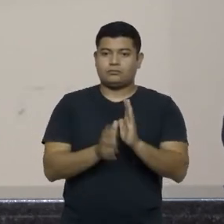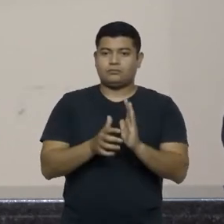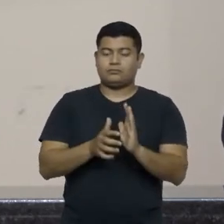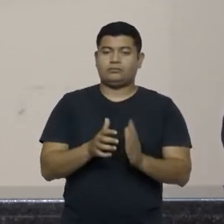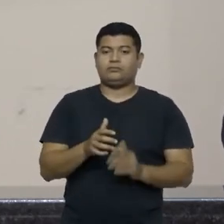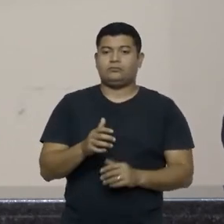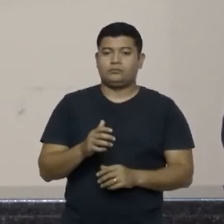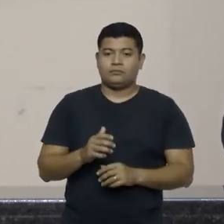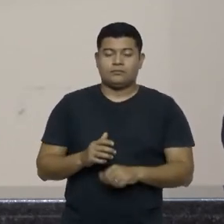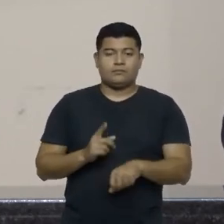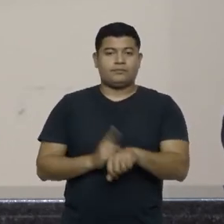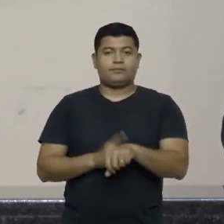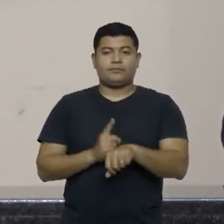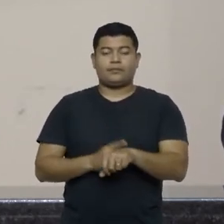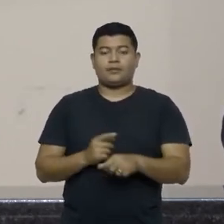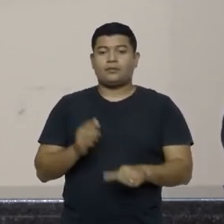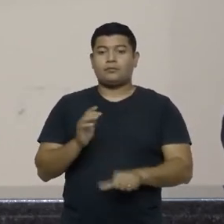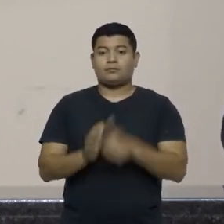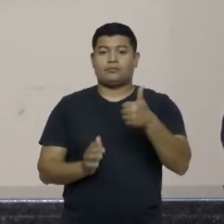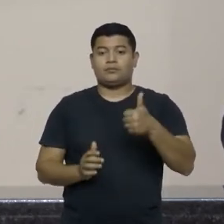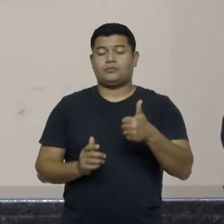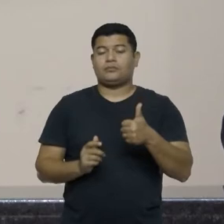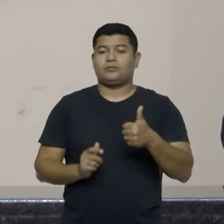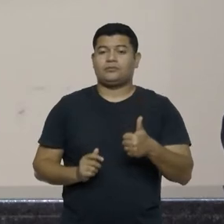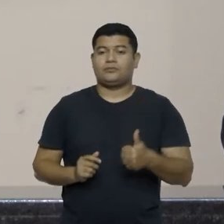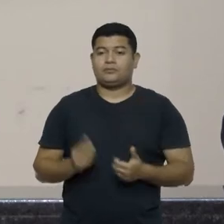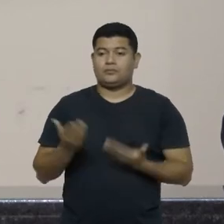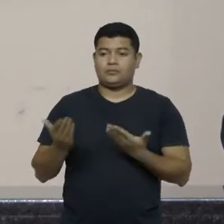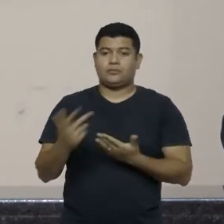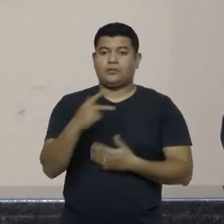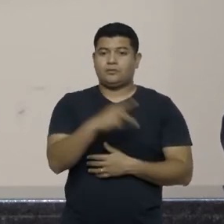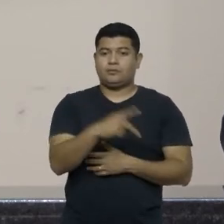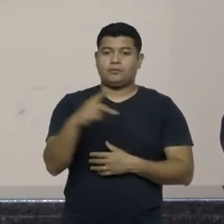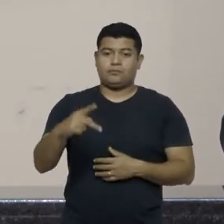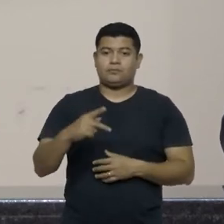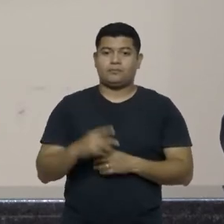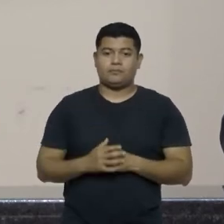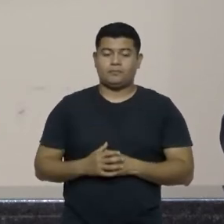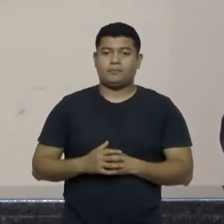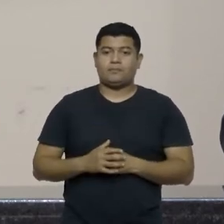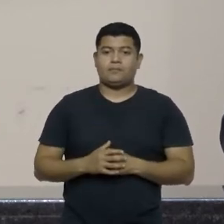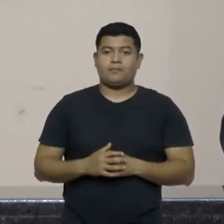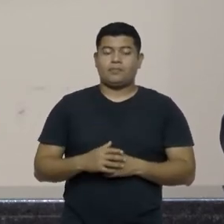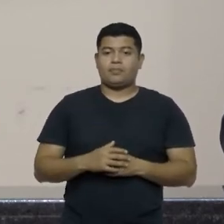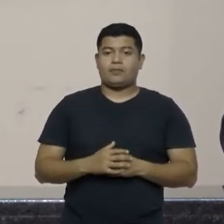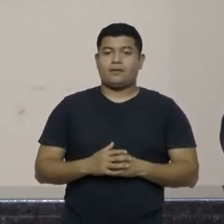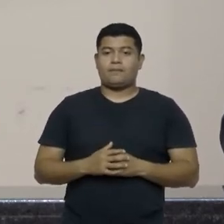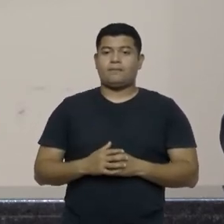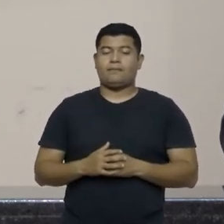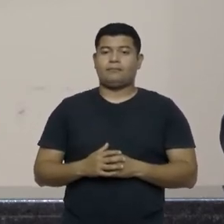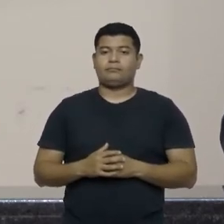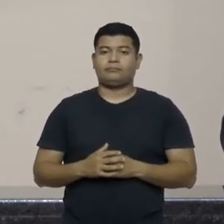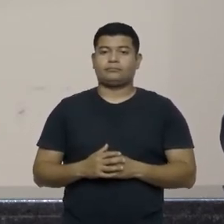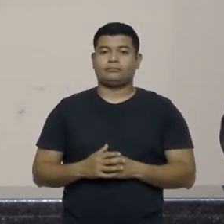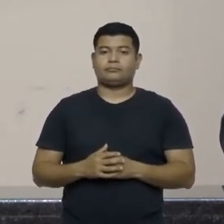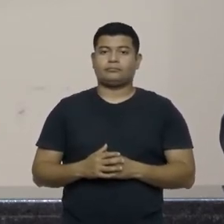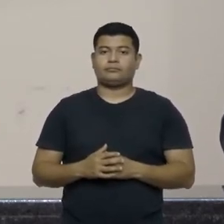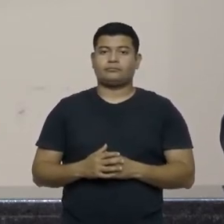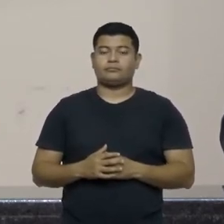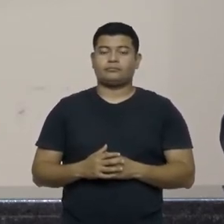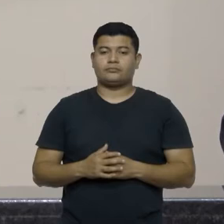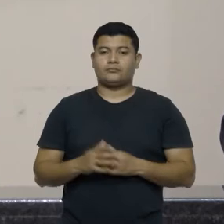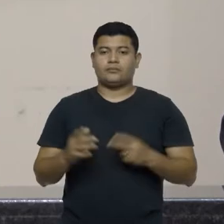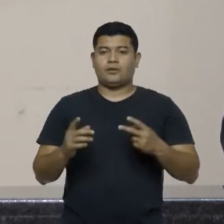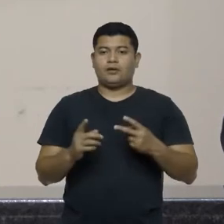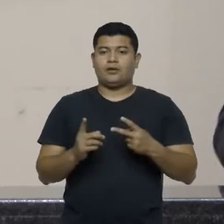primeiro horário pertence ao PP Partido Progressivo segundo